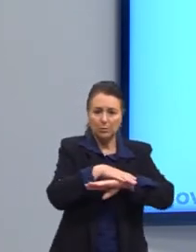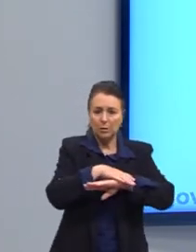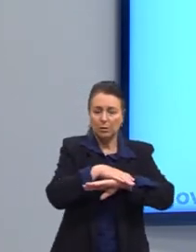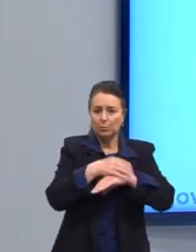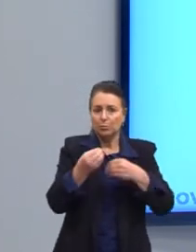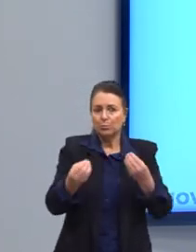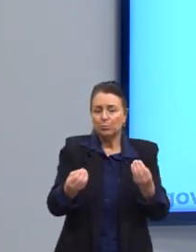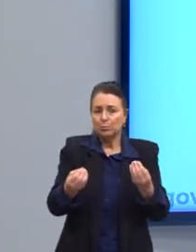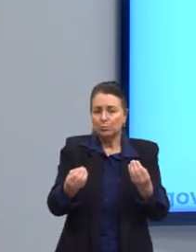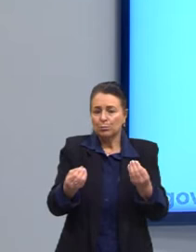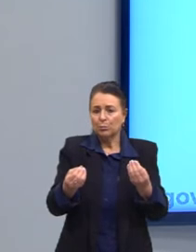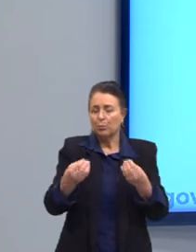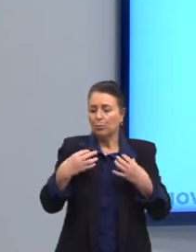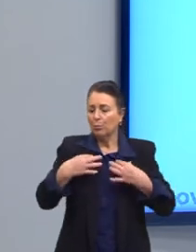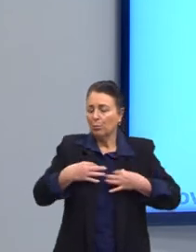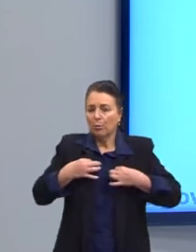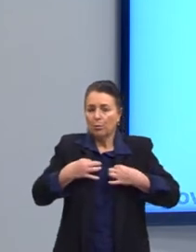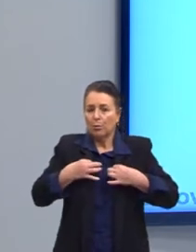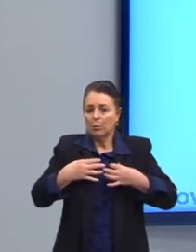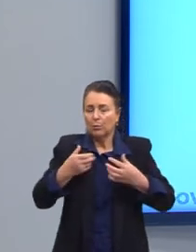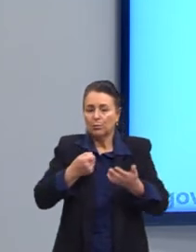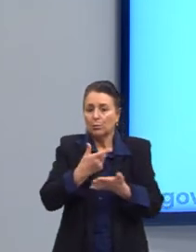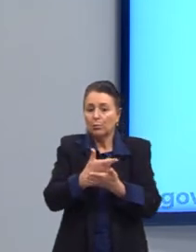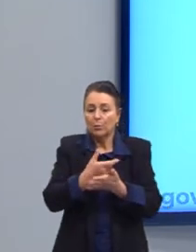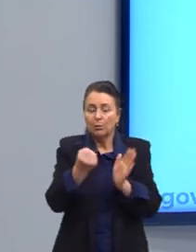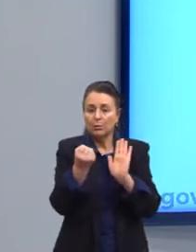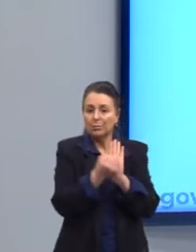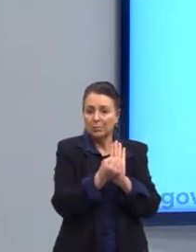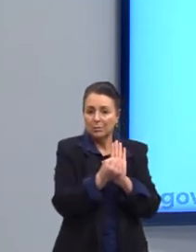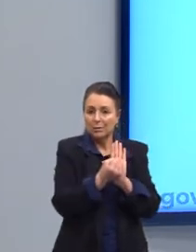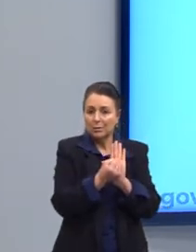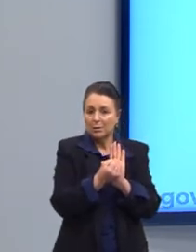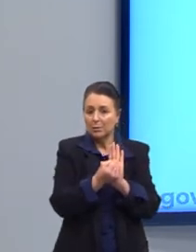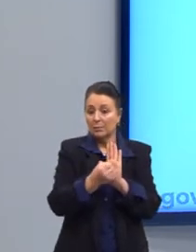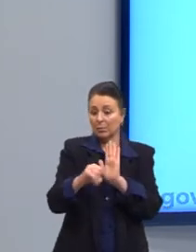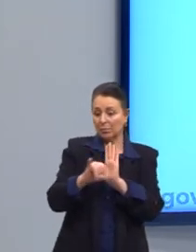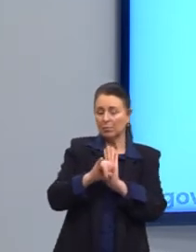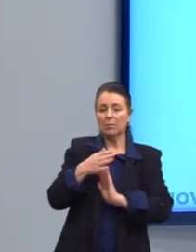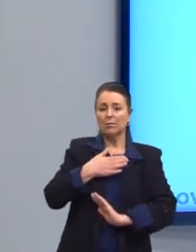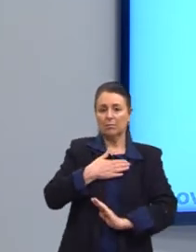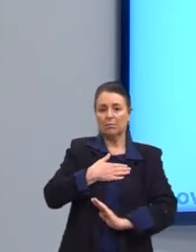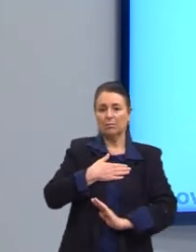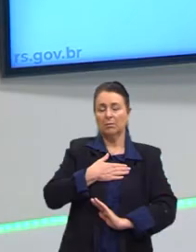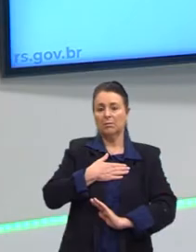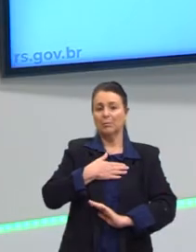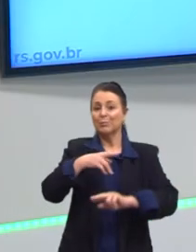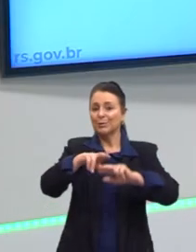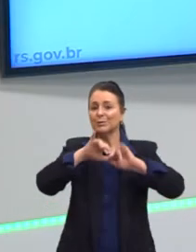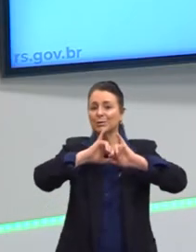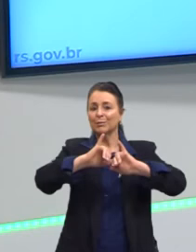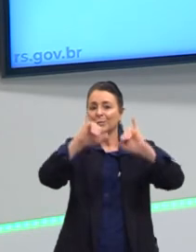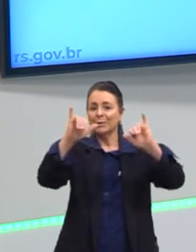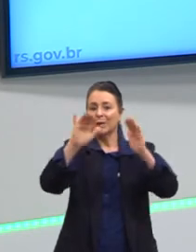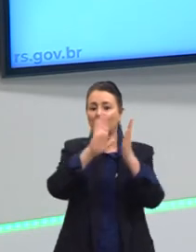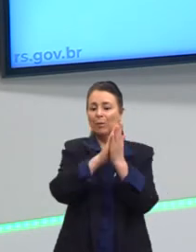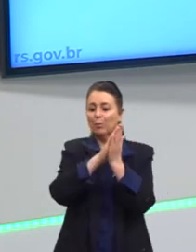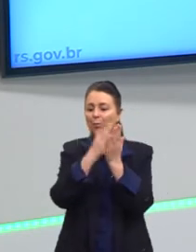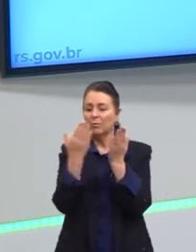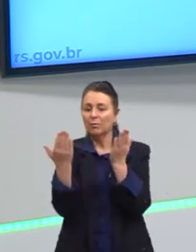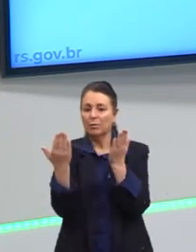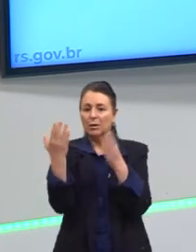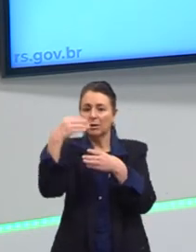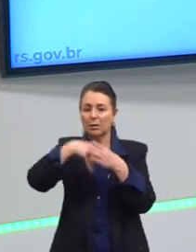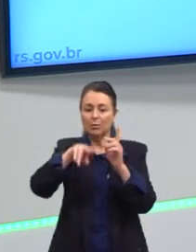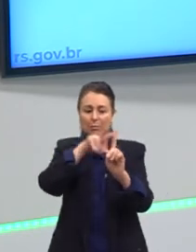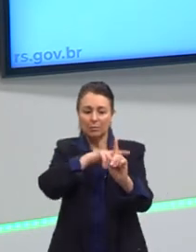roupa. Eu estou comprando um símbolo, aquilo que me identifique. E aí entra a propaganda, por analogia, dentro da